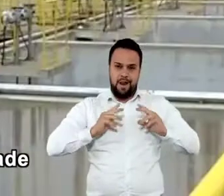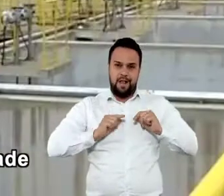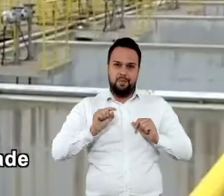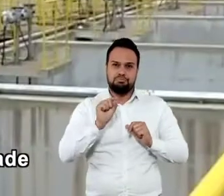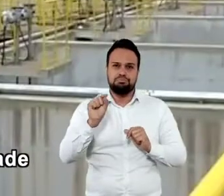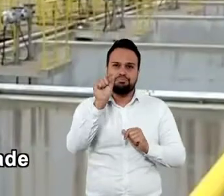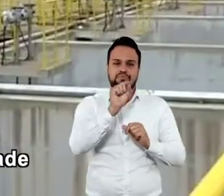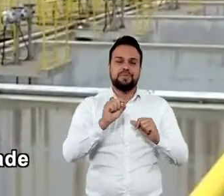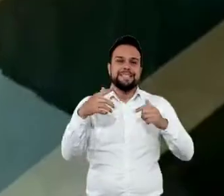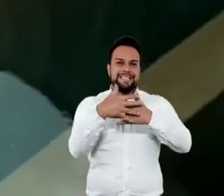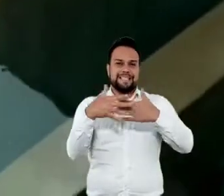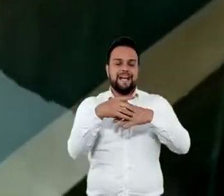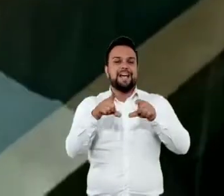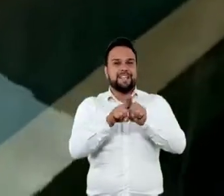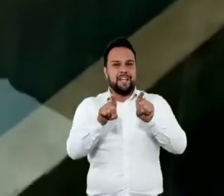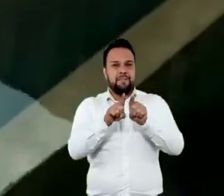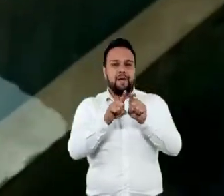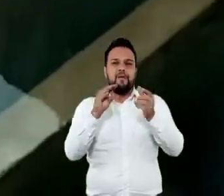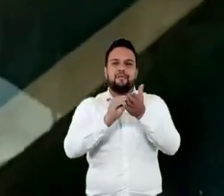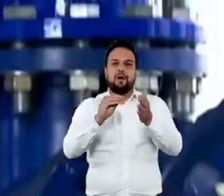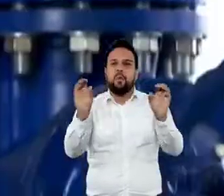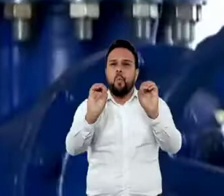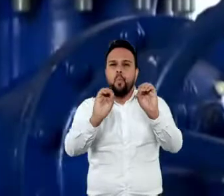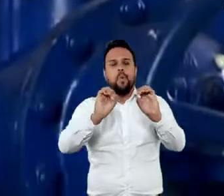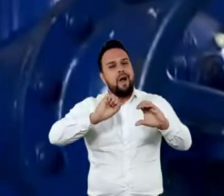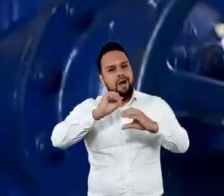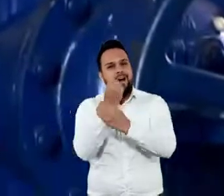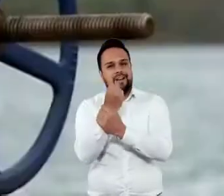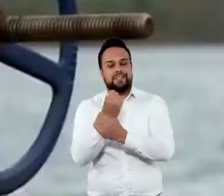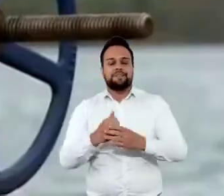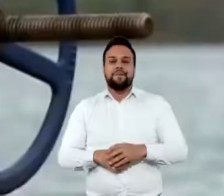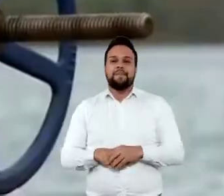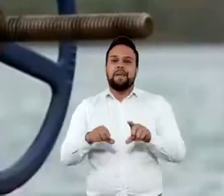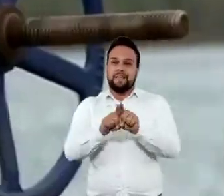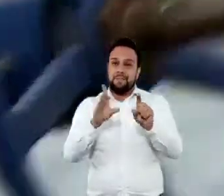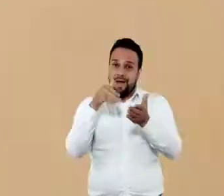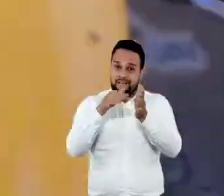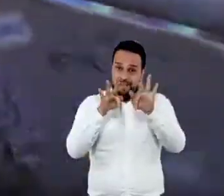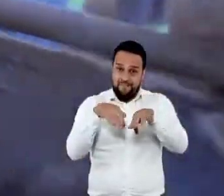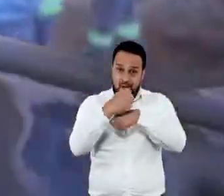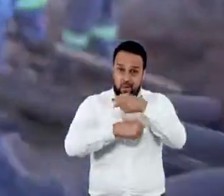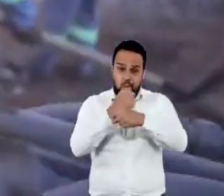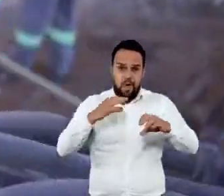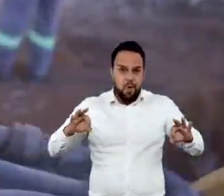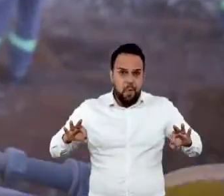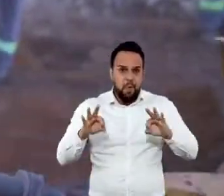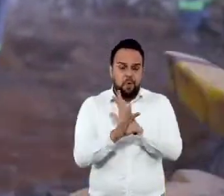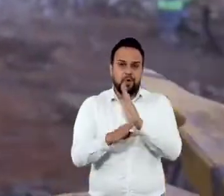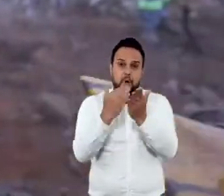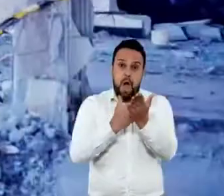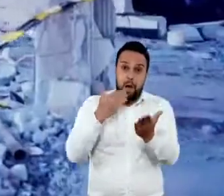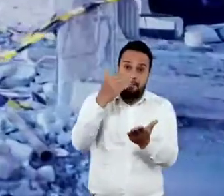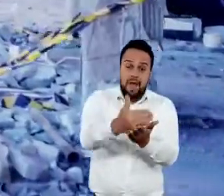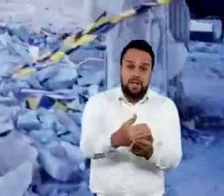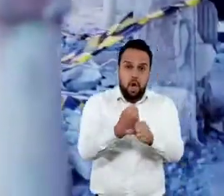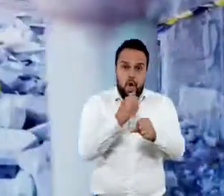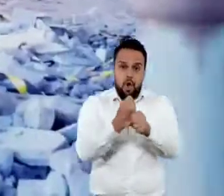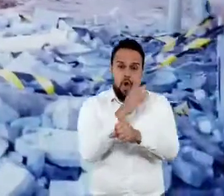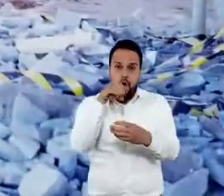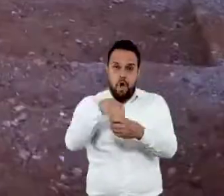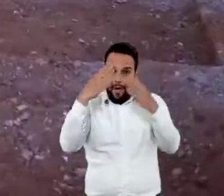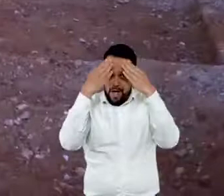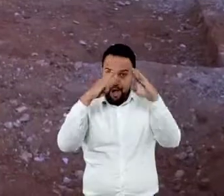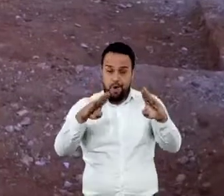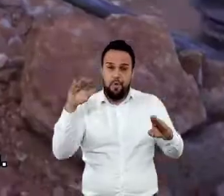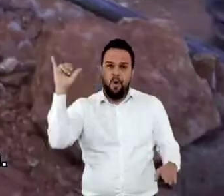tratada na cidade e garantir que ela não falte na casa de milhares de mineiros. E até o fim do ano fica pronta a ampliação do